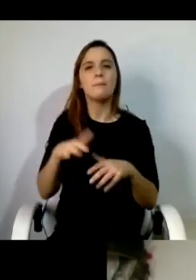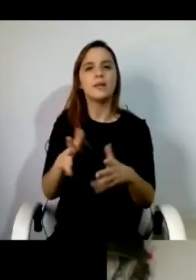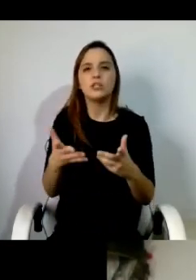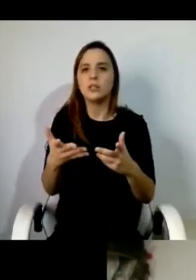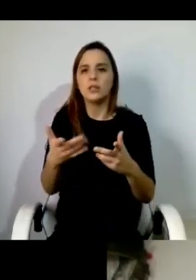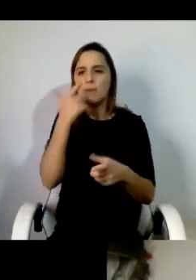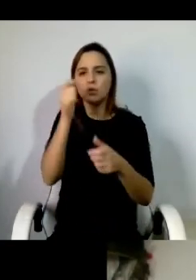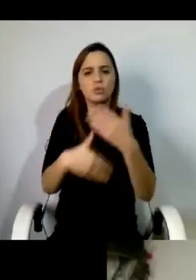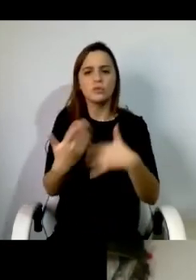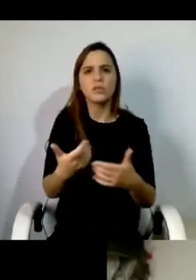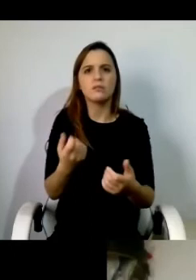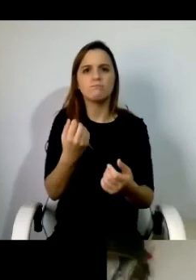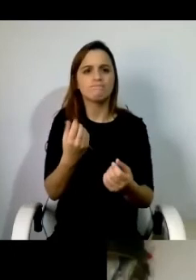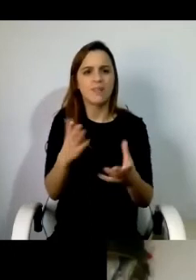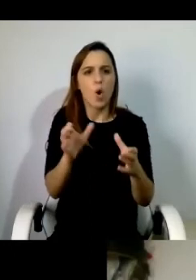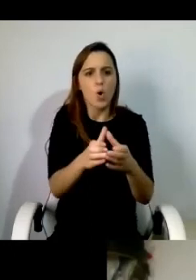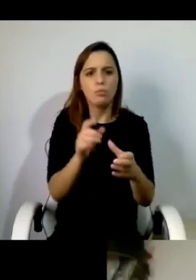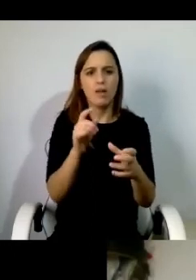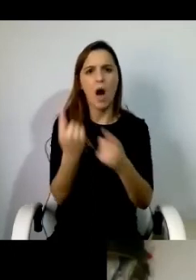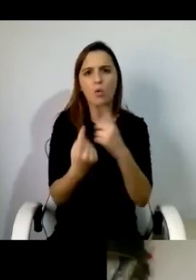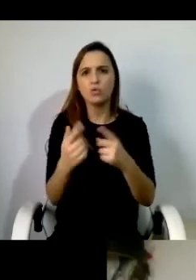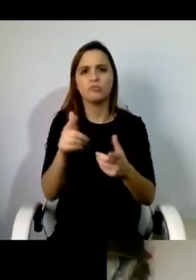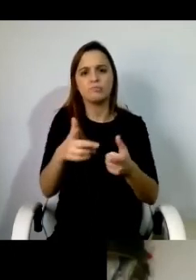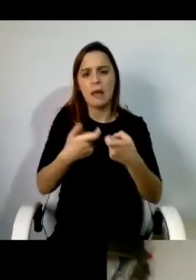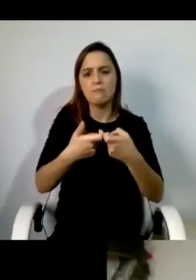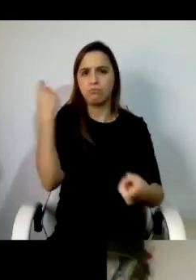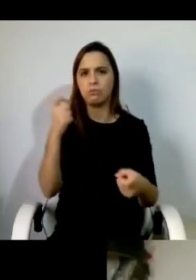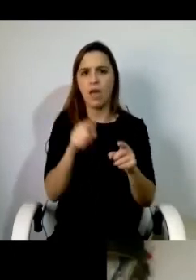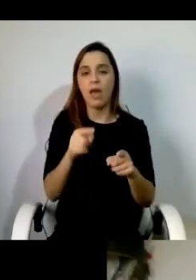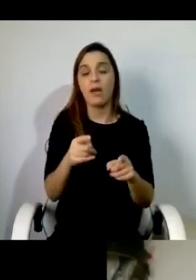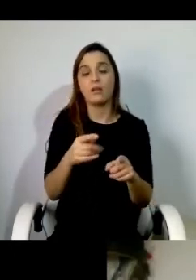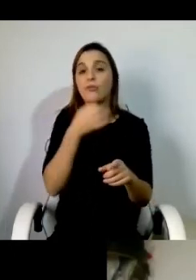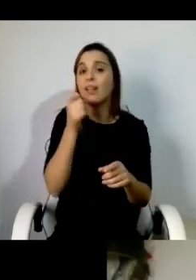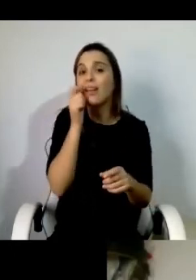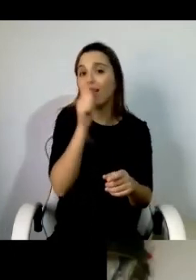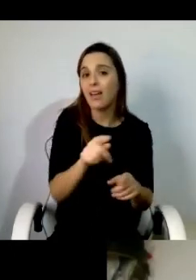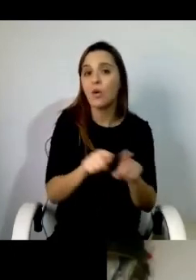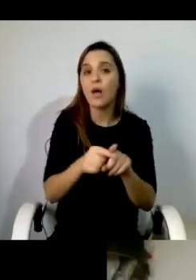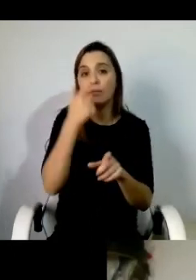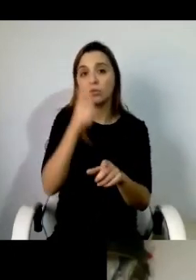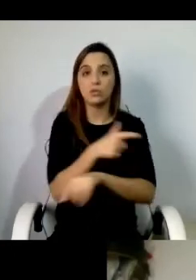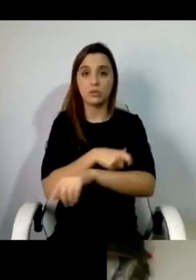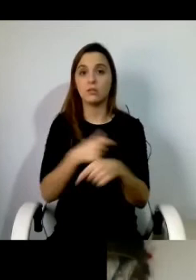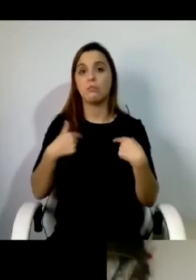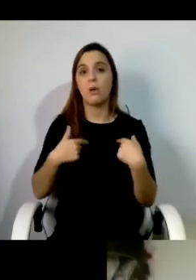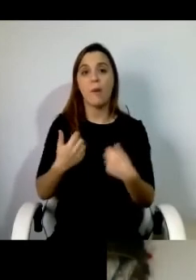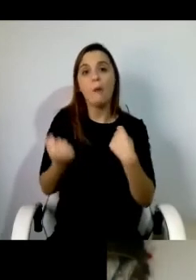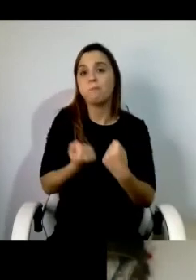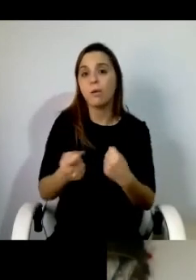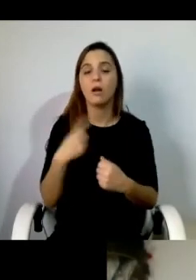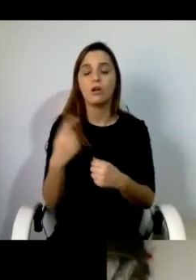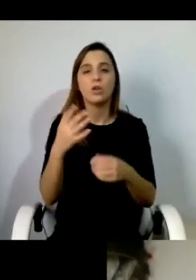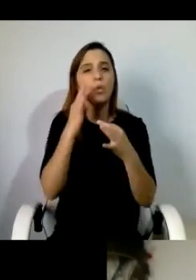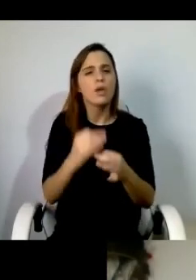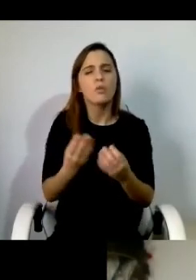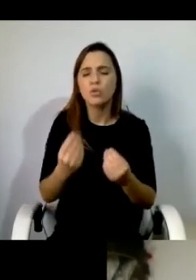com consciência e particularmente aquelas pessoas que têm menos capacidade de autorrepresentação nós temos de ter muito cuidado mas mesmo